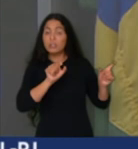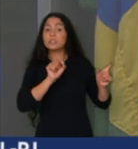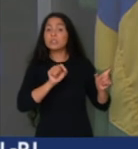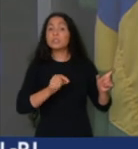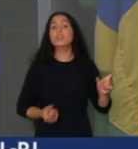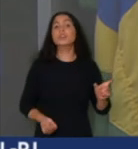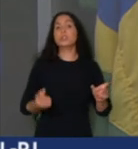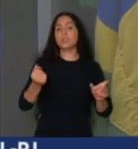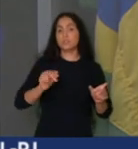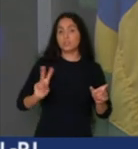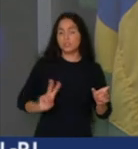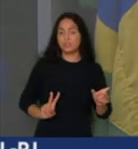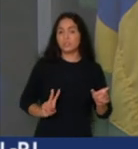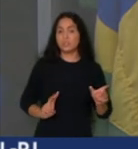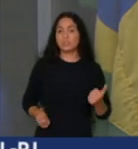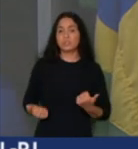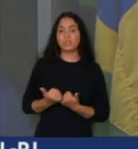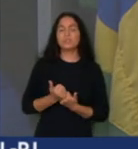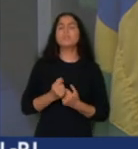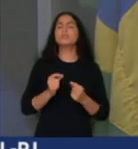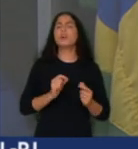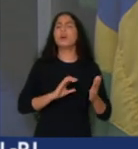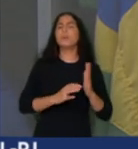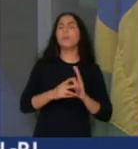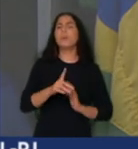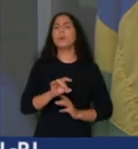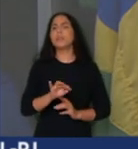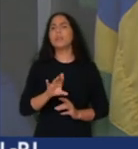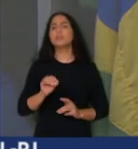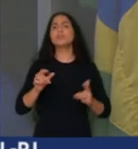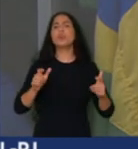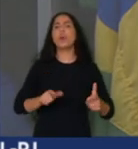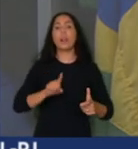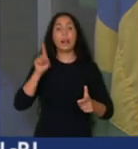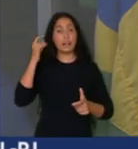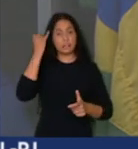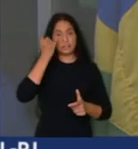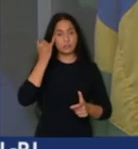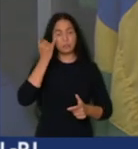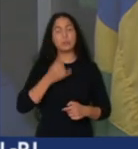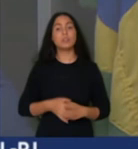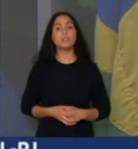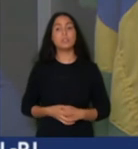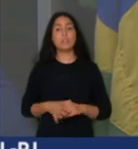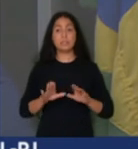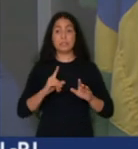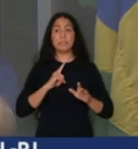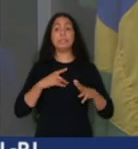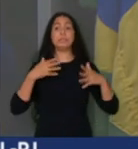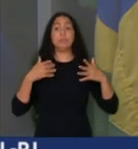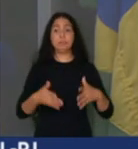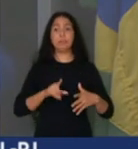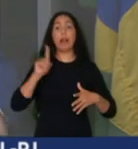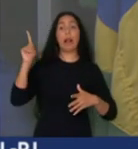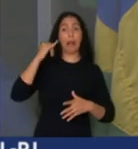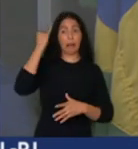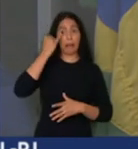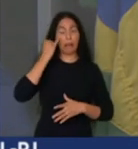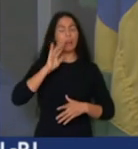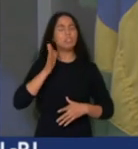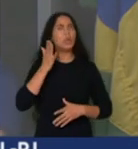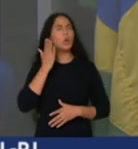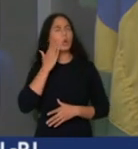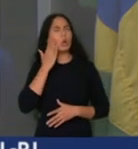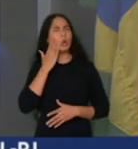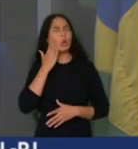Dinheiro clandestino para o Podemos, que é um partido que há na Espanha, de esquerda, que hoje participa da coalizão de governo da Espanha. Já era conhecido, mas Carvajal,